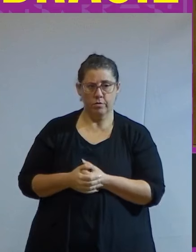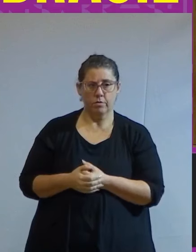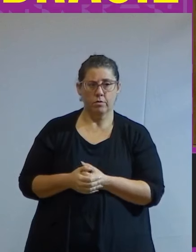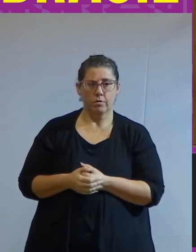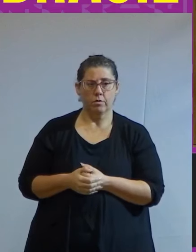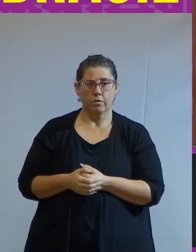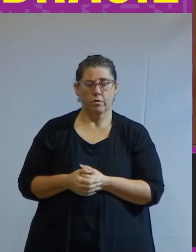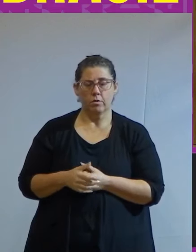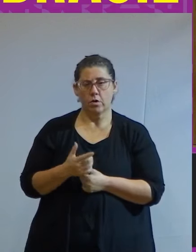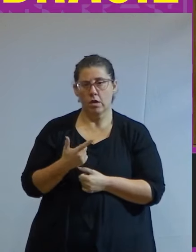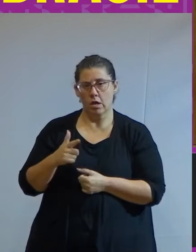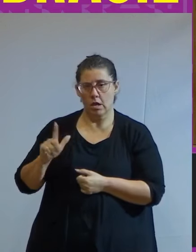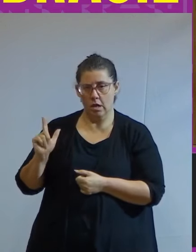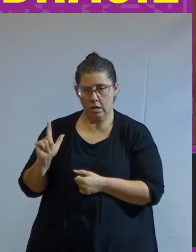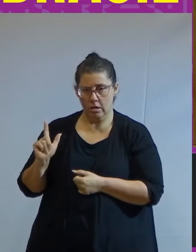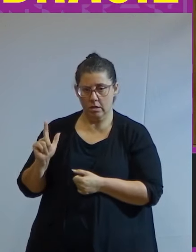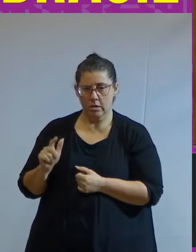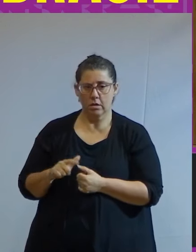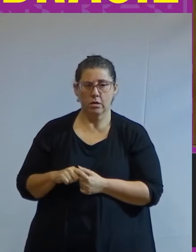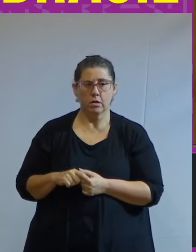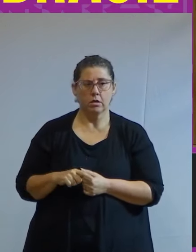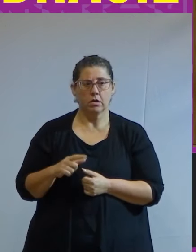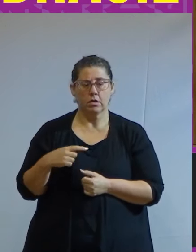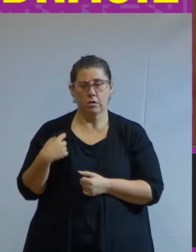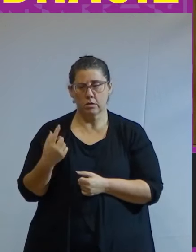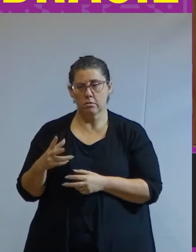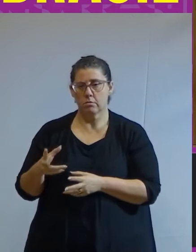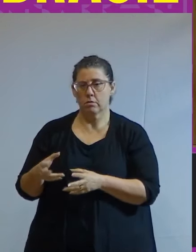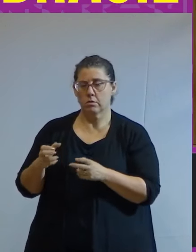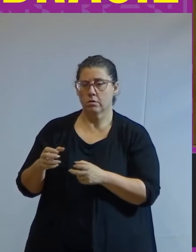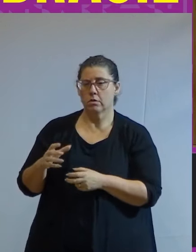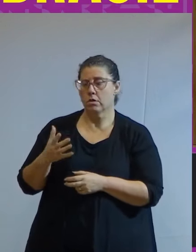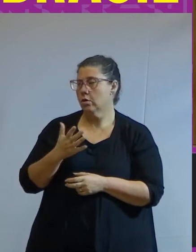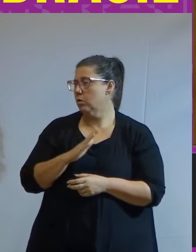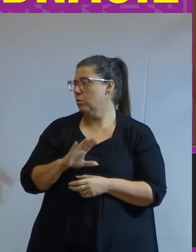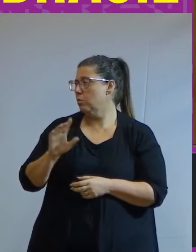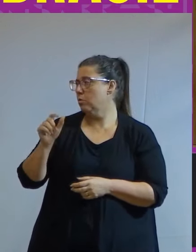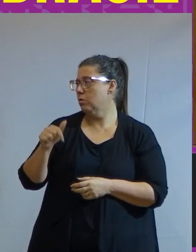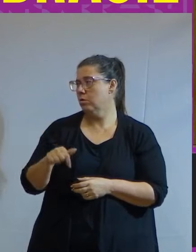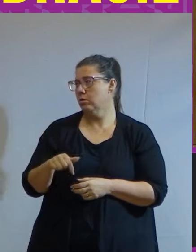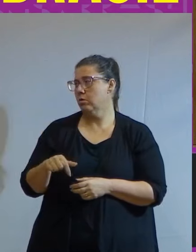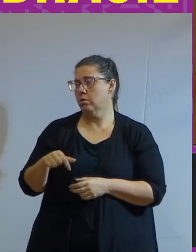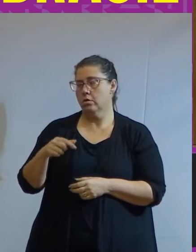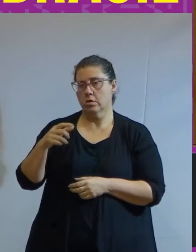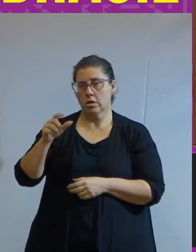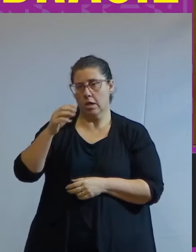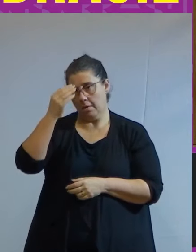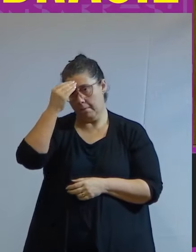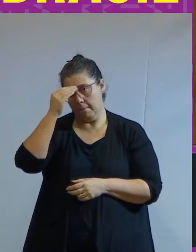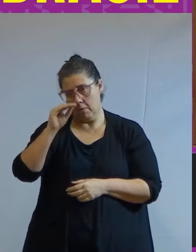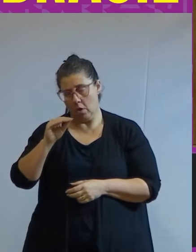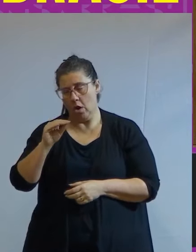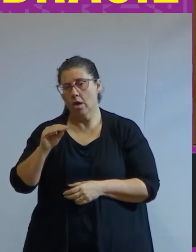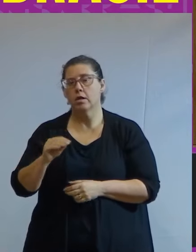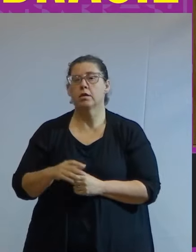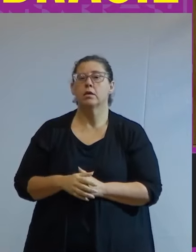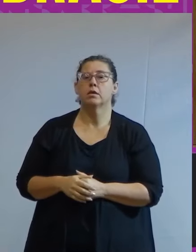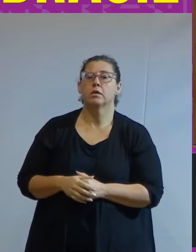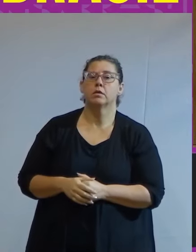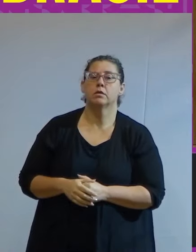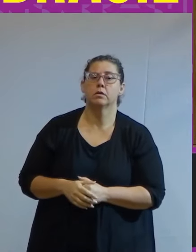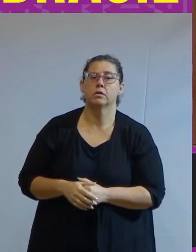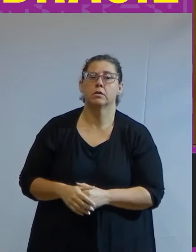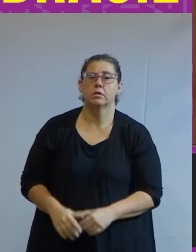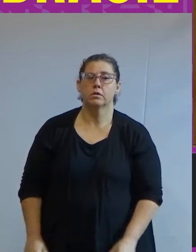antes disso porém convém notar que não se quer aqui com esta hipótese do caráter constitutivo da